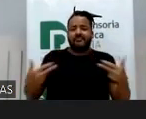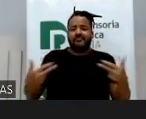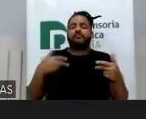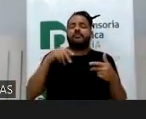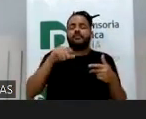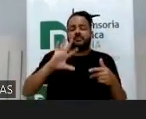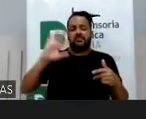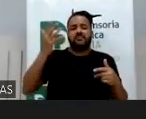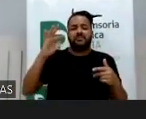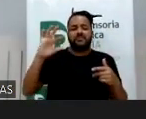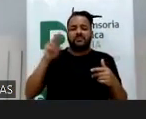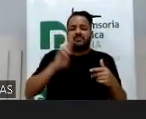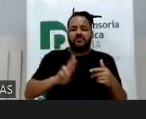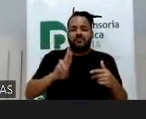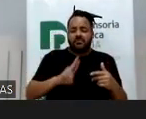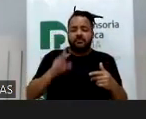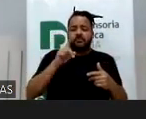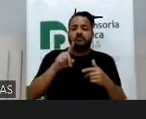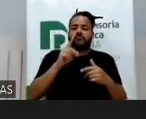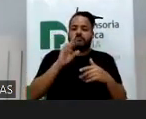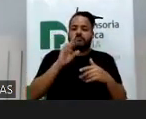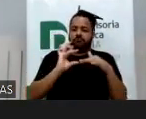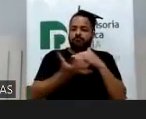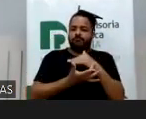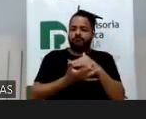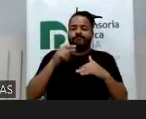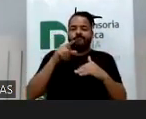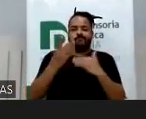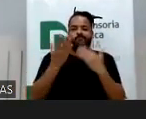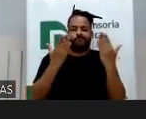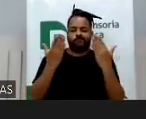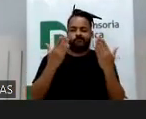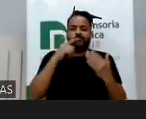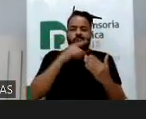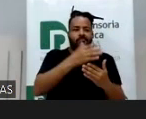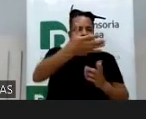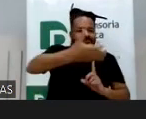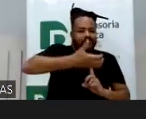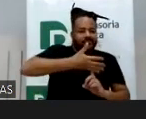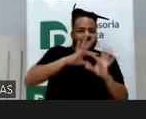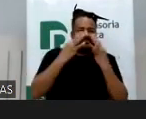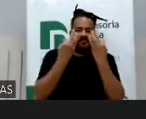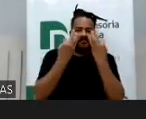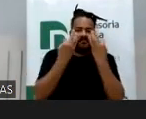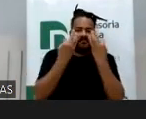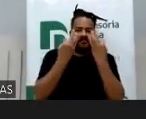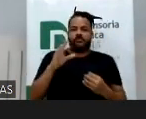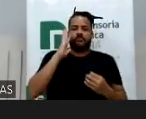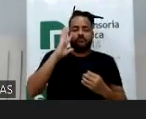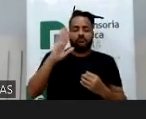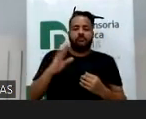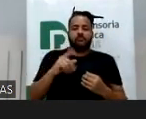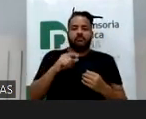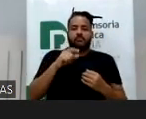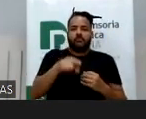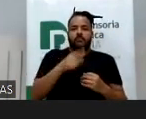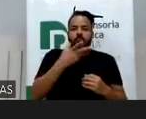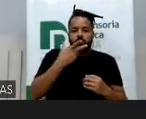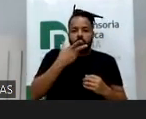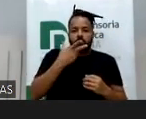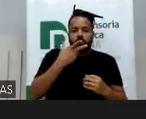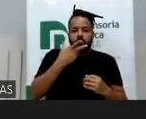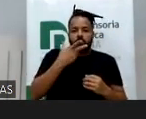de uso de rede social para alienação parental muito interessante, meu cliente é o homem e a mãe,